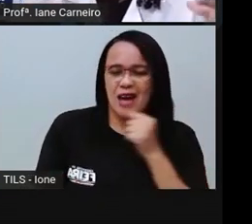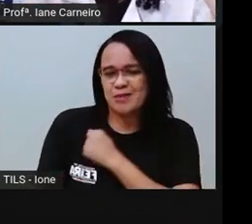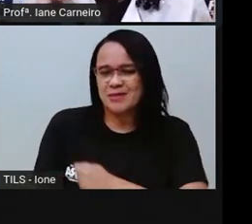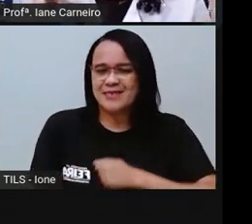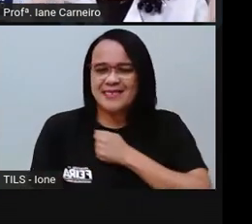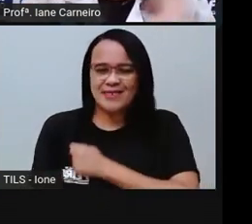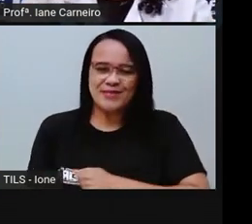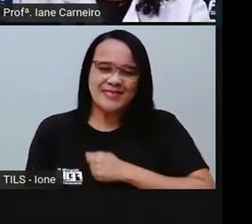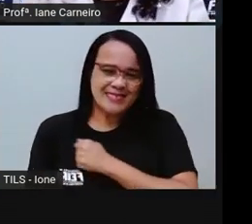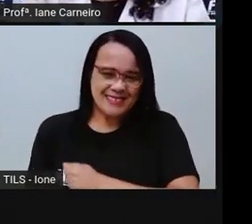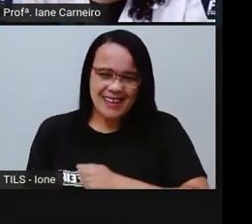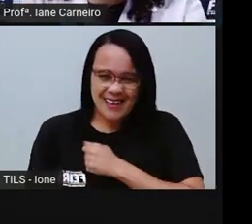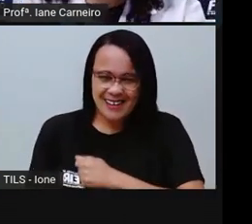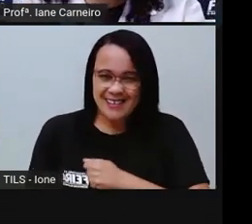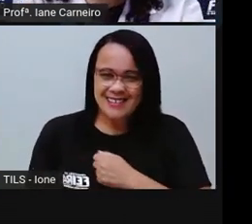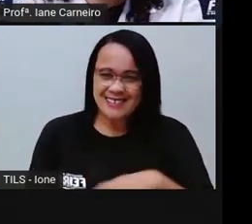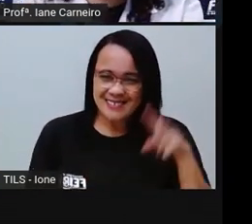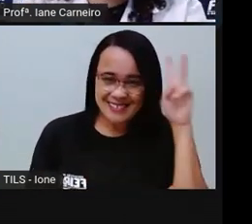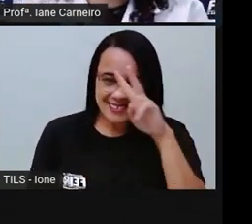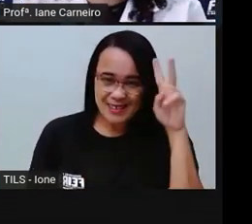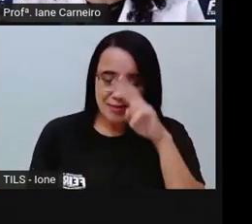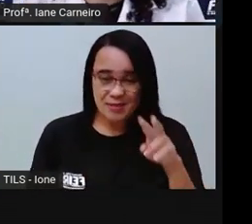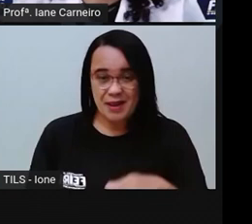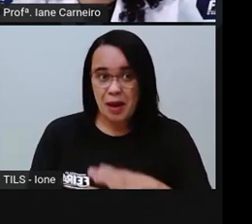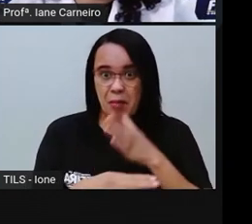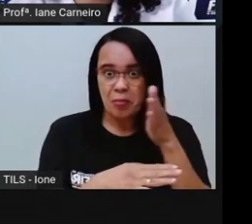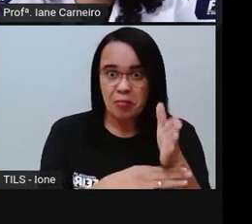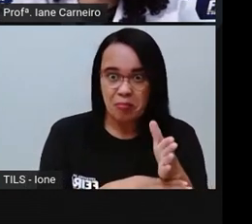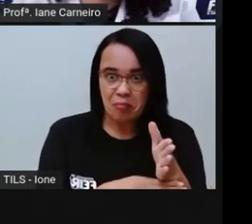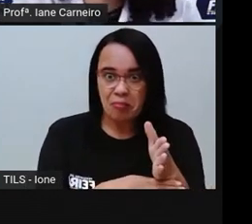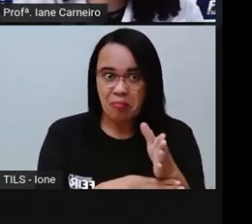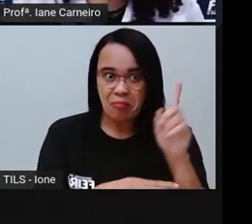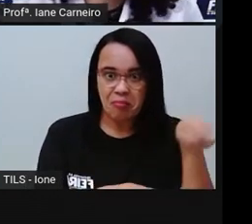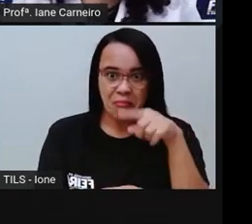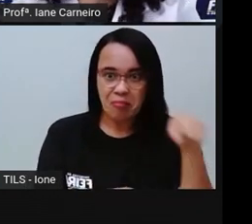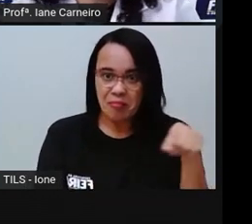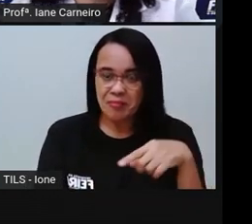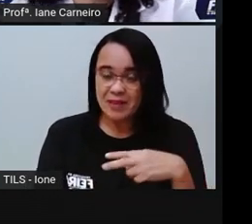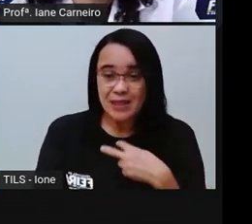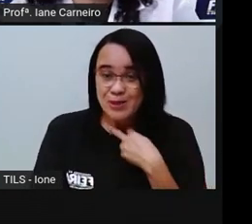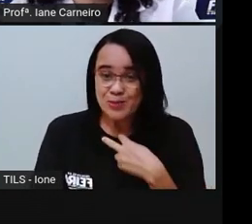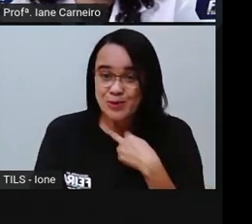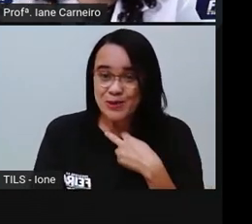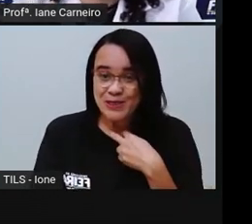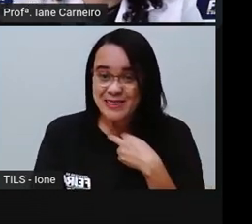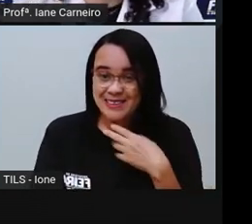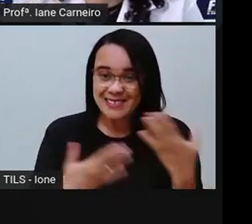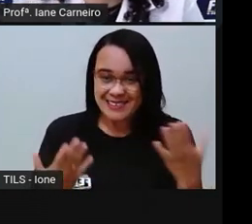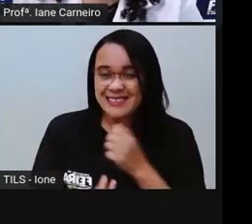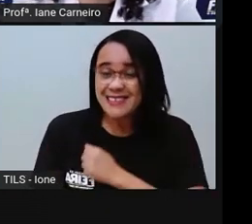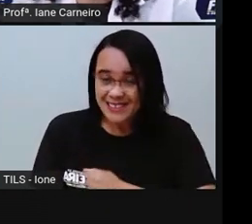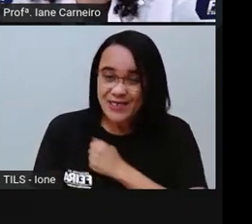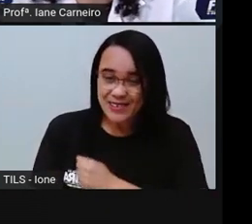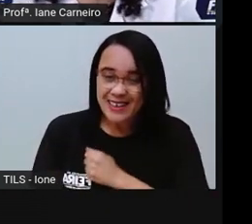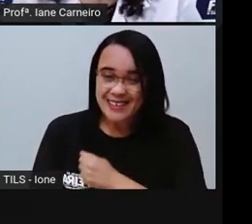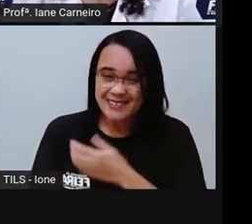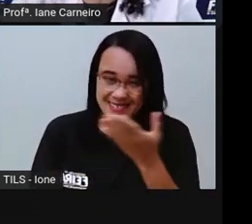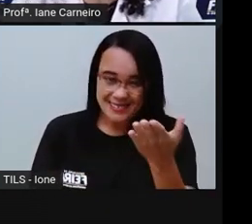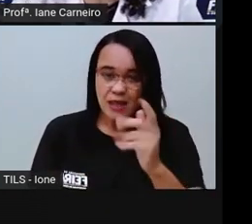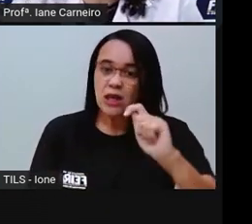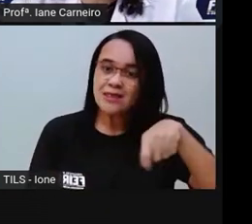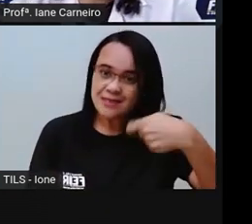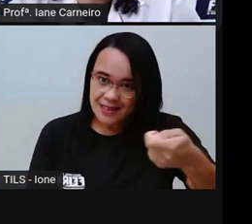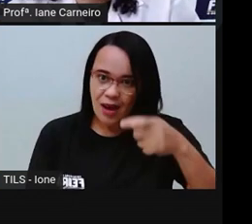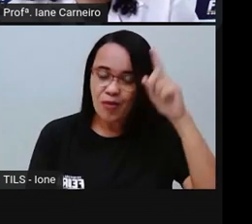aí, naquele período que a gente ficou sem ir para a escola, né? Então, aqui é uma escola, né? Então, aqui as crianças estão certamente